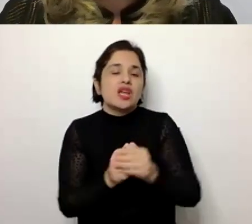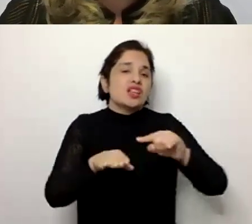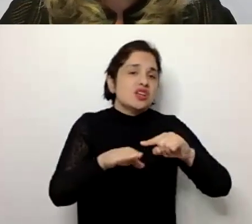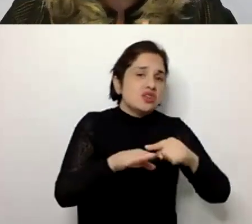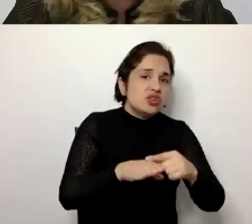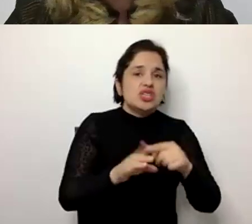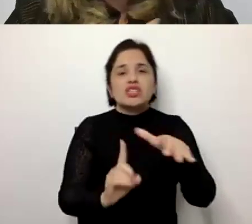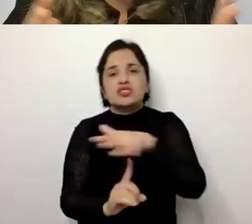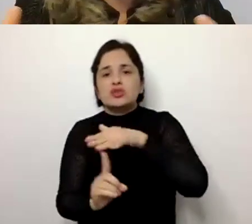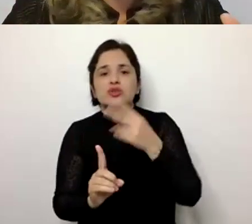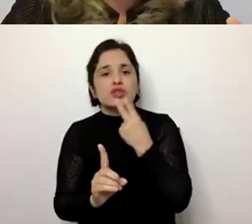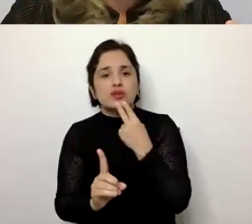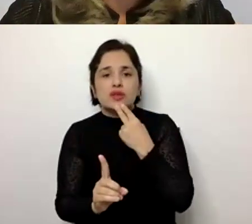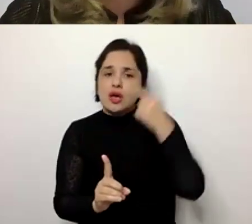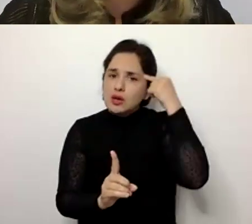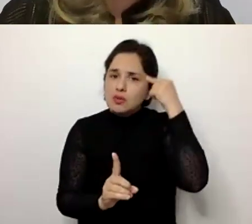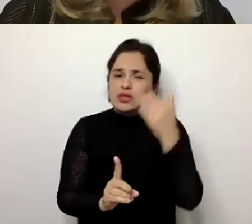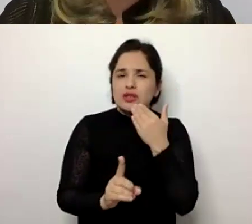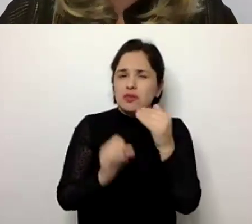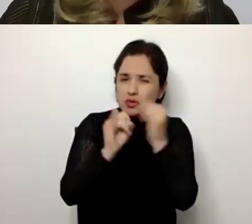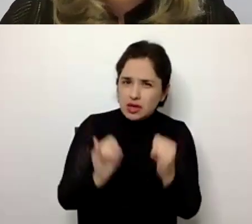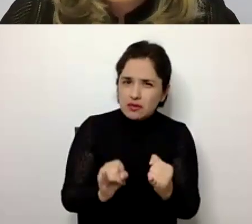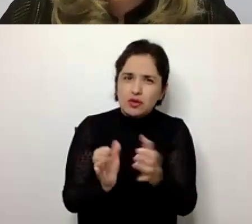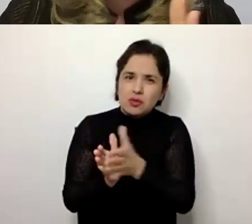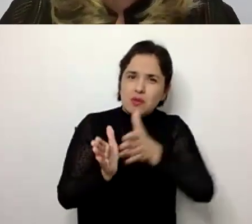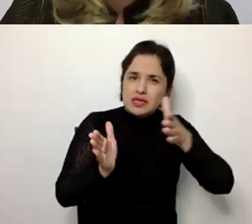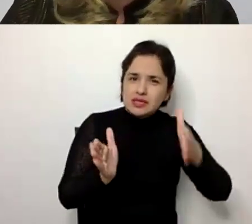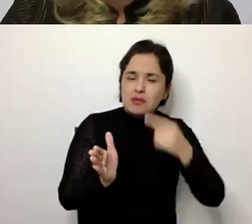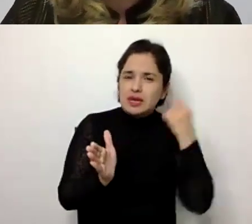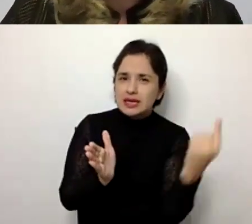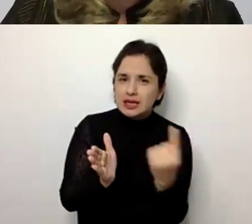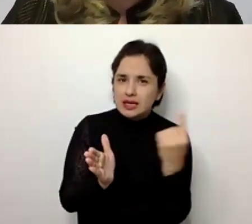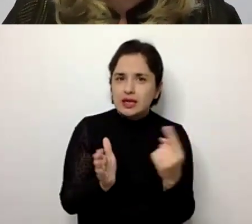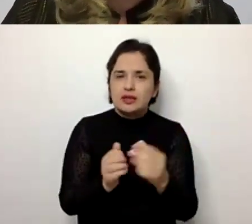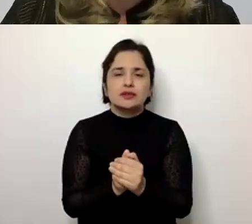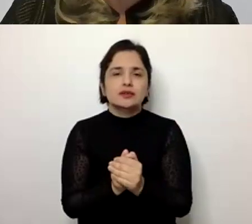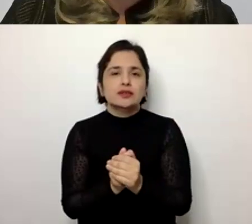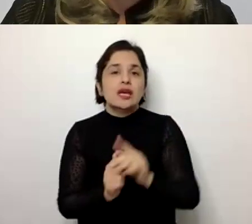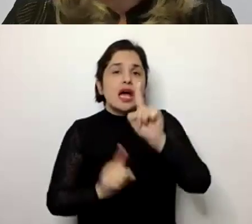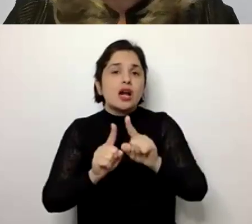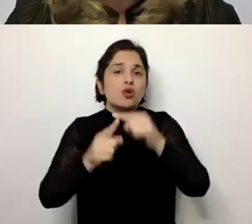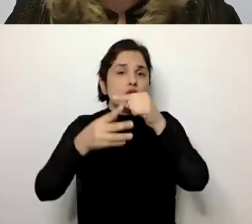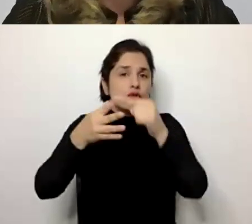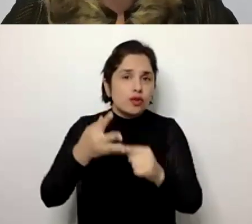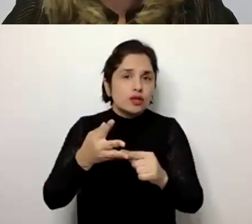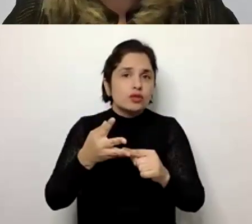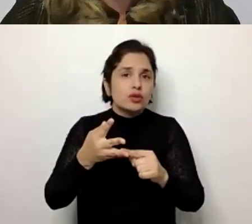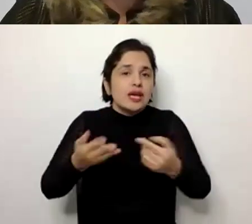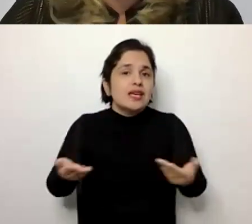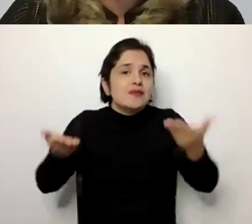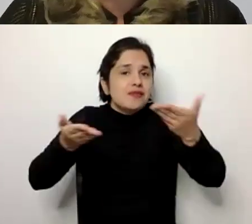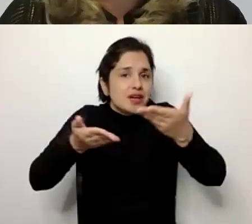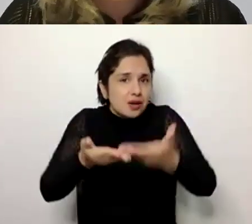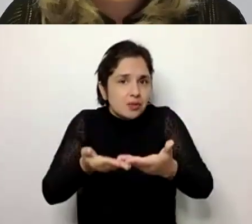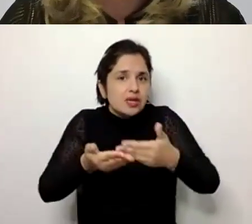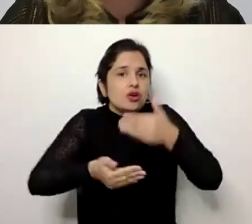vida, mas pensando de uma forma mais ampla, né, no geral, nós temos alguns fatores que vão contribuir com esse